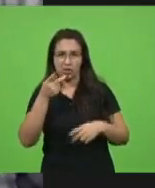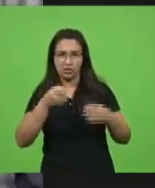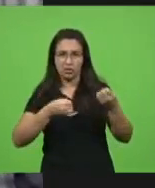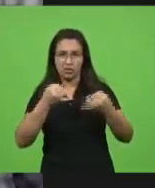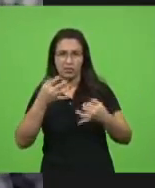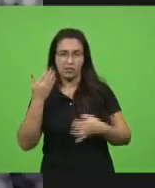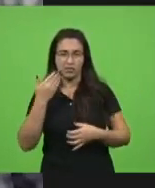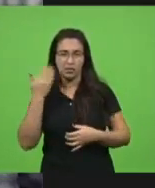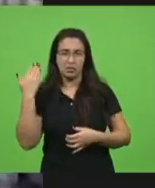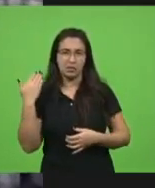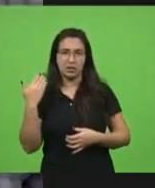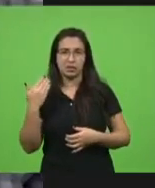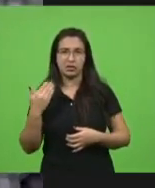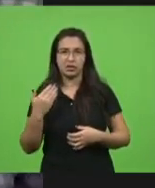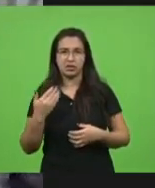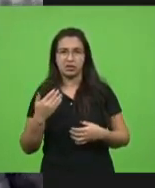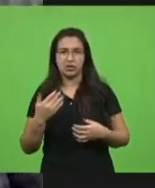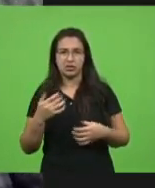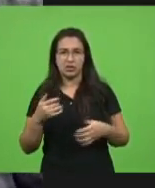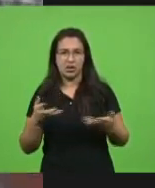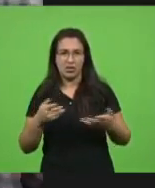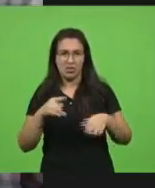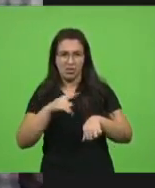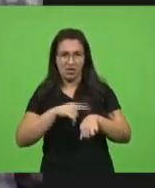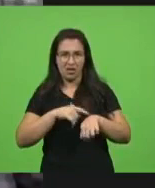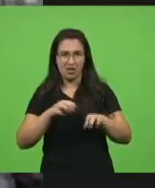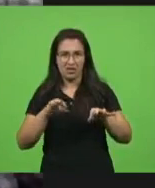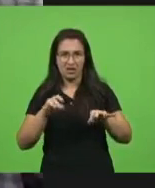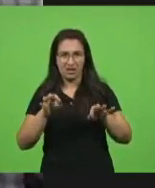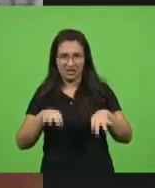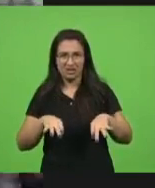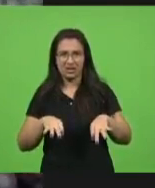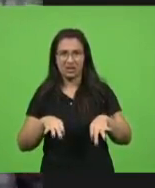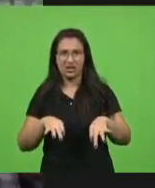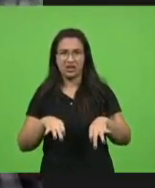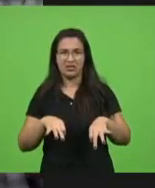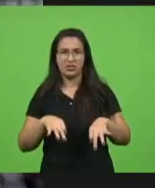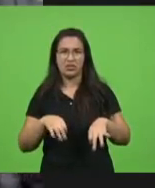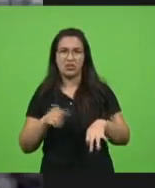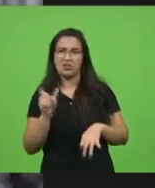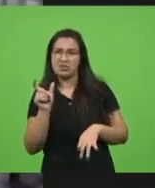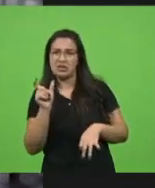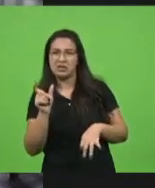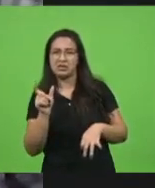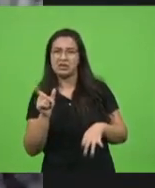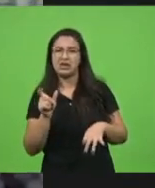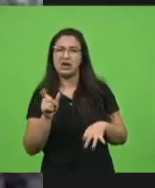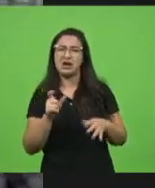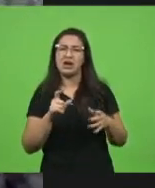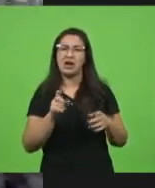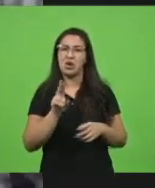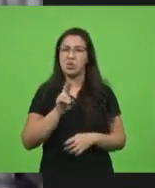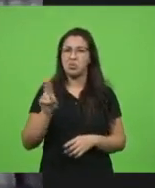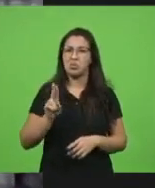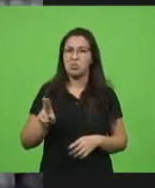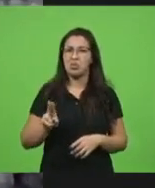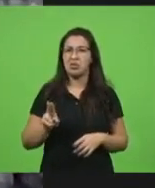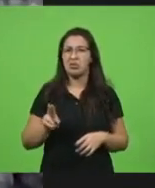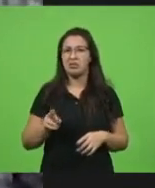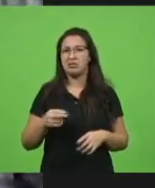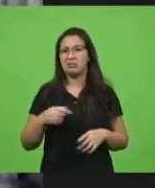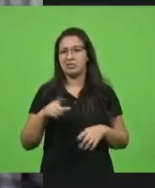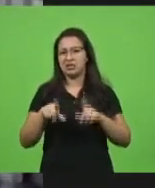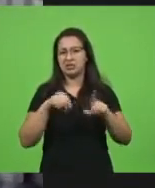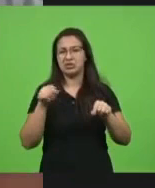qual é a nossa sigla, que lado que nós estamos, se nós estamos do lado A, do lado B. para mim, nesse